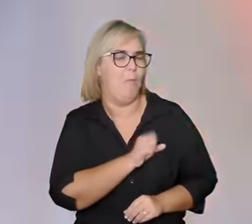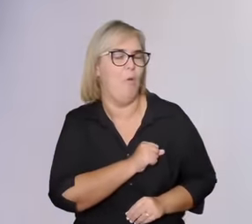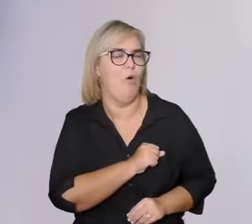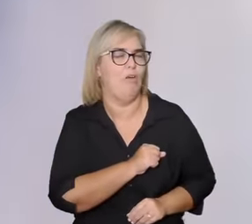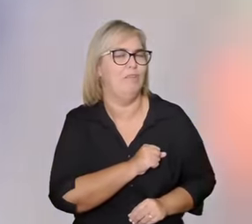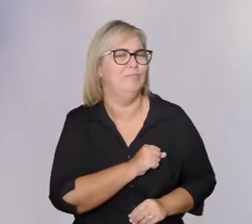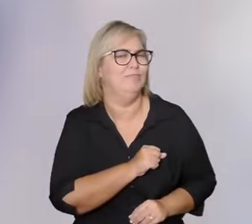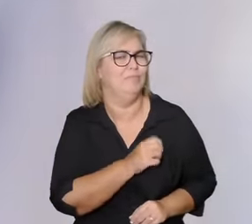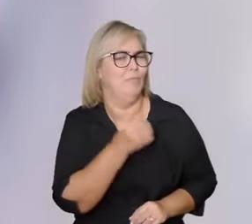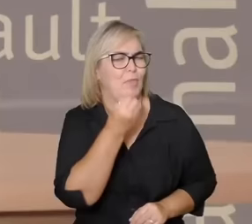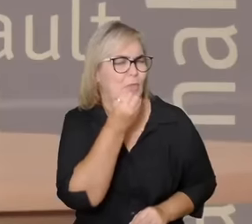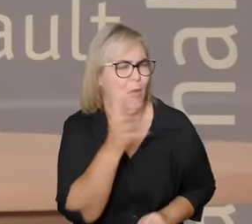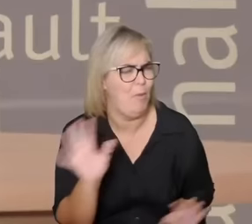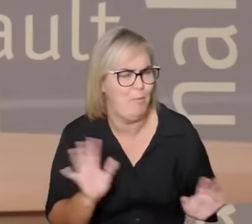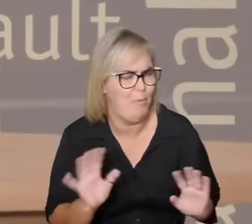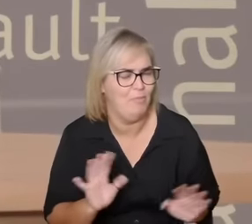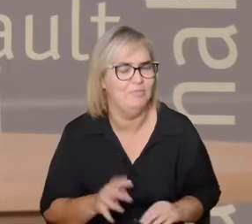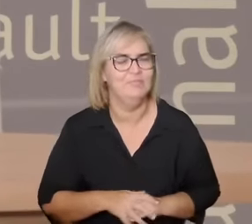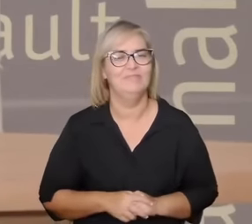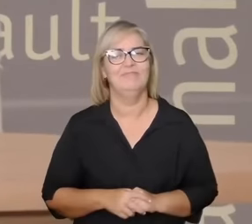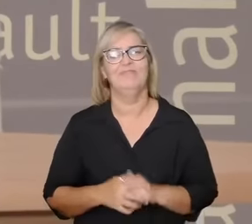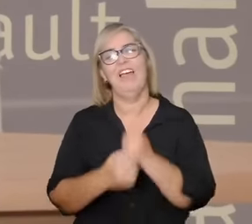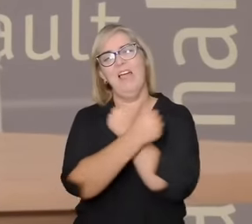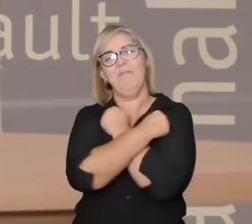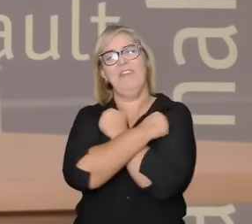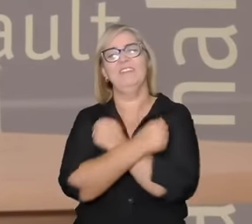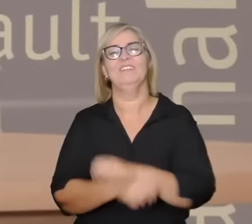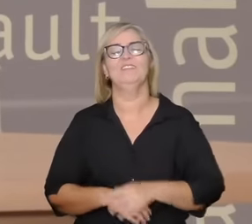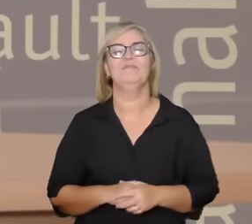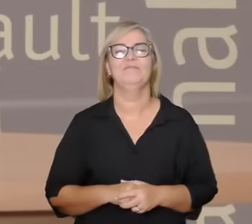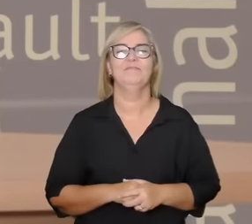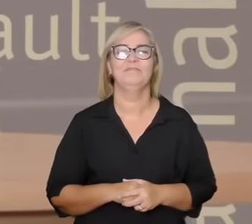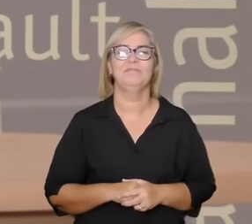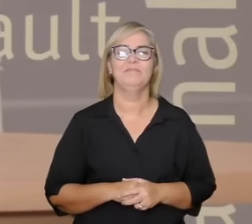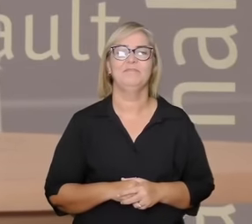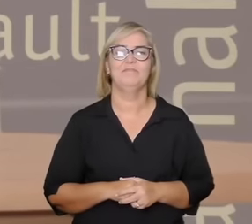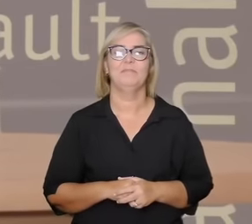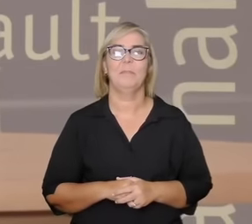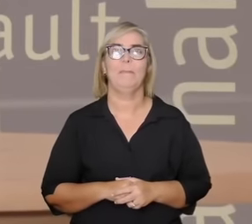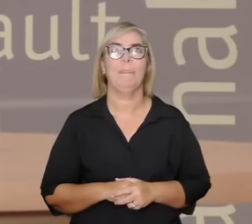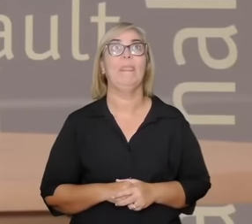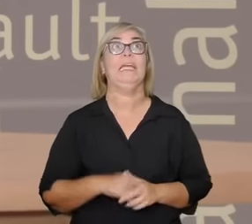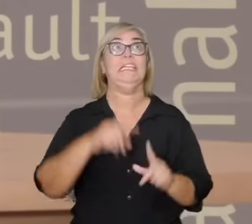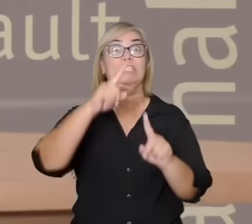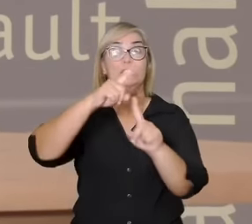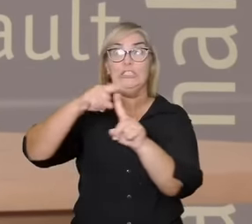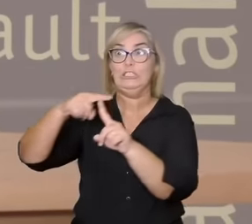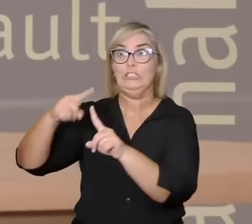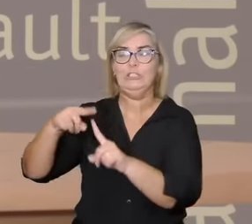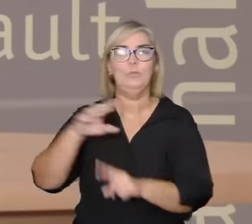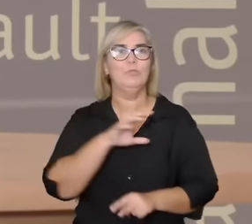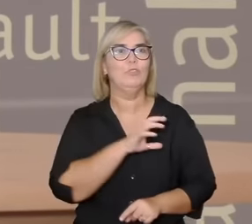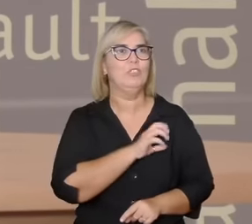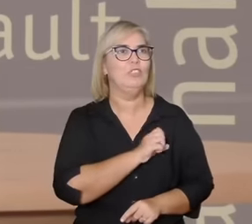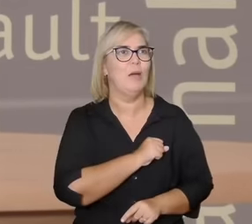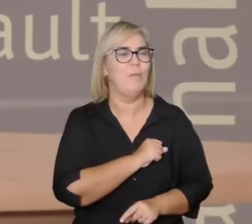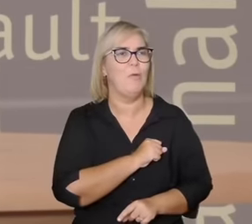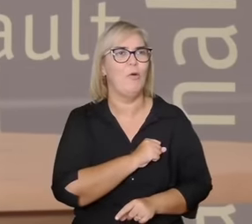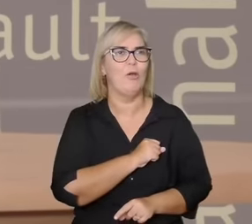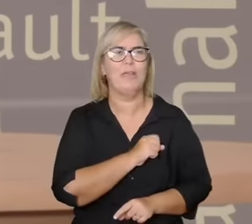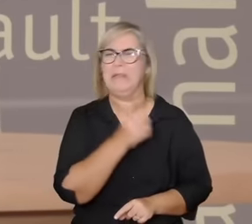braço querido formas de amor que não valem a pena aprender a desamar